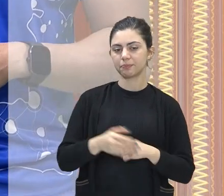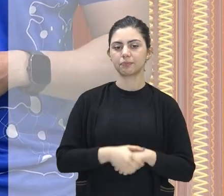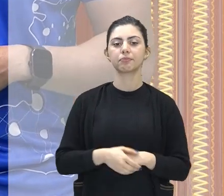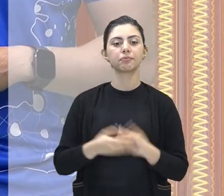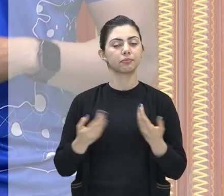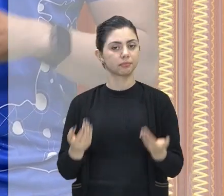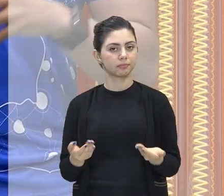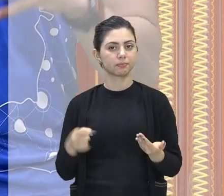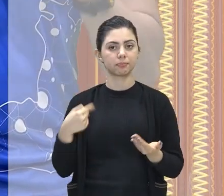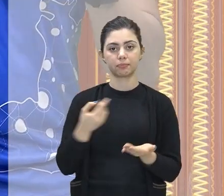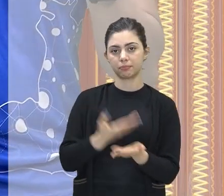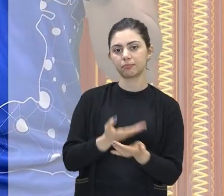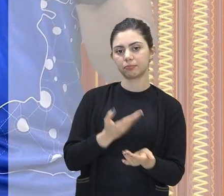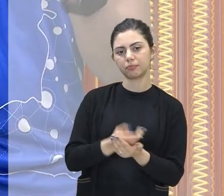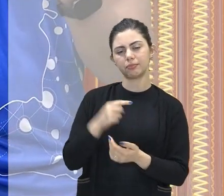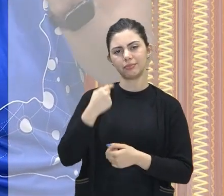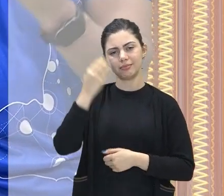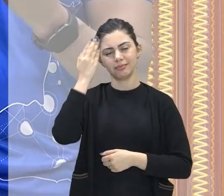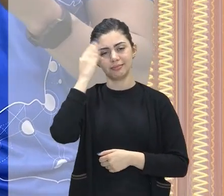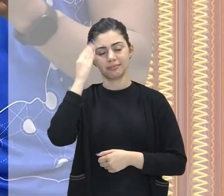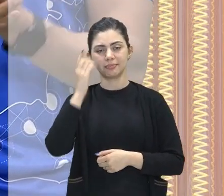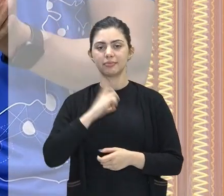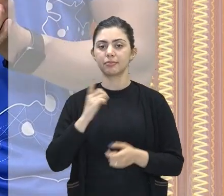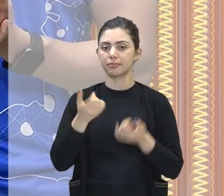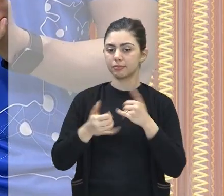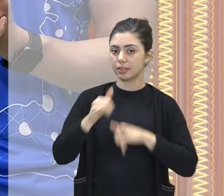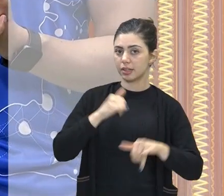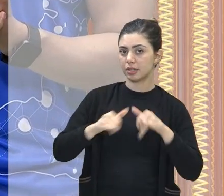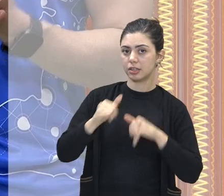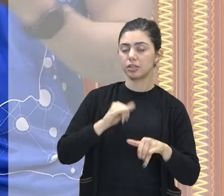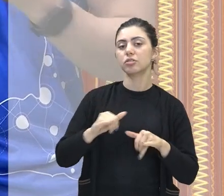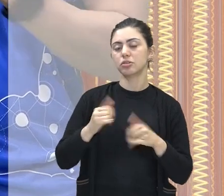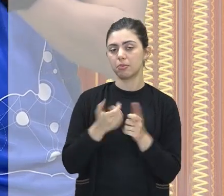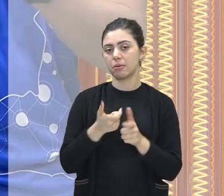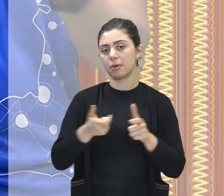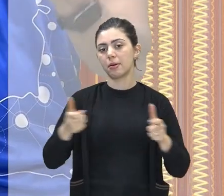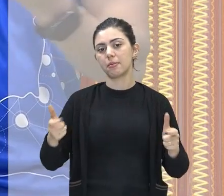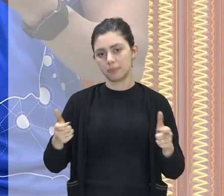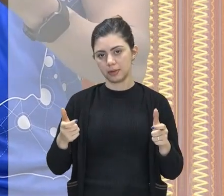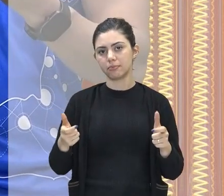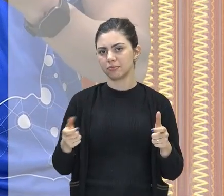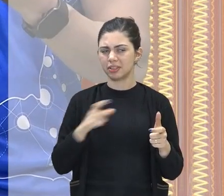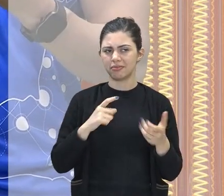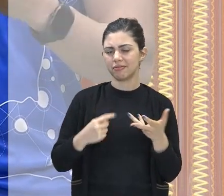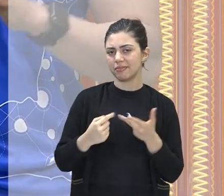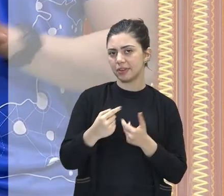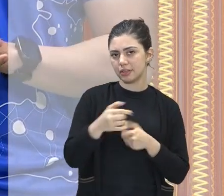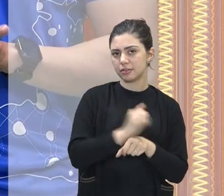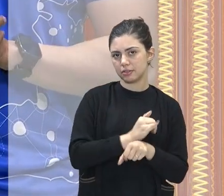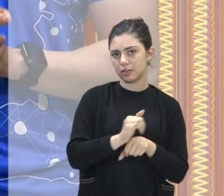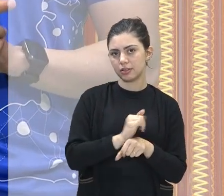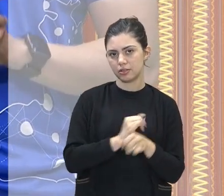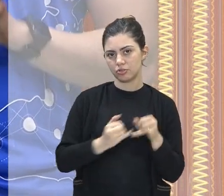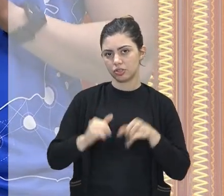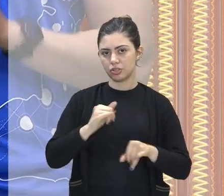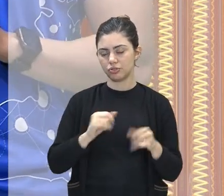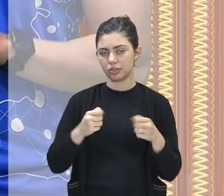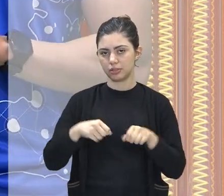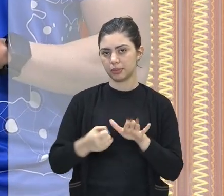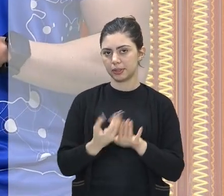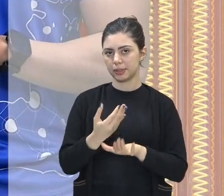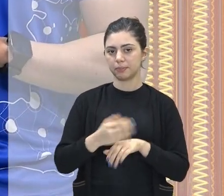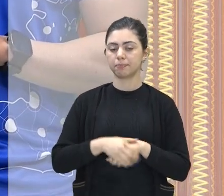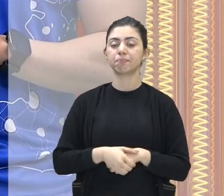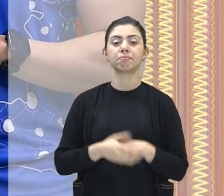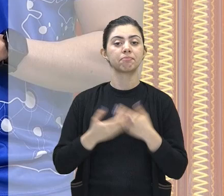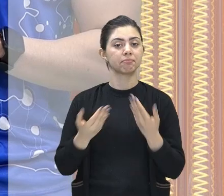observa que, apesar de toda essa energia que nós temos aqui, recursos energéticos, por assim dizer, tá? Que nós temos aqui na